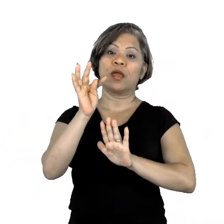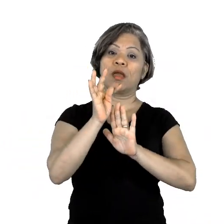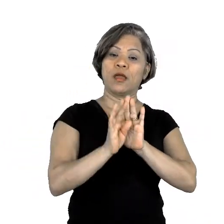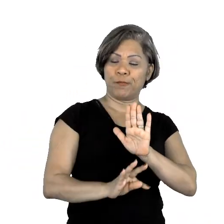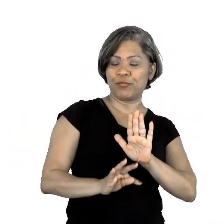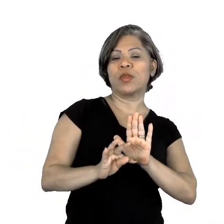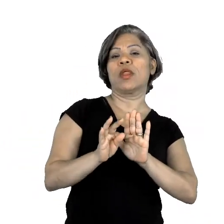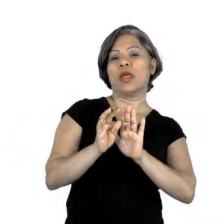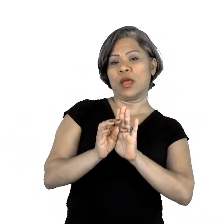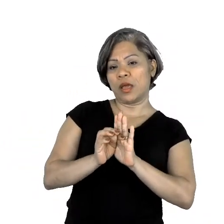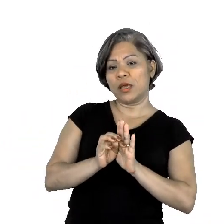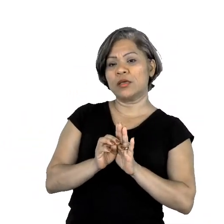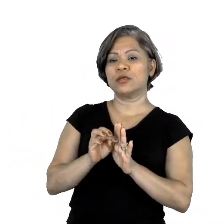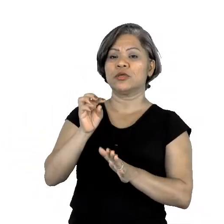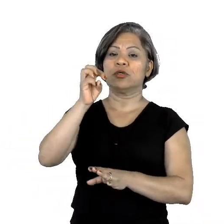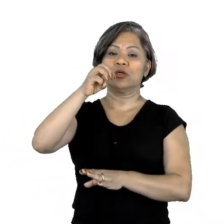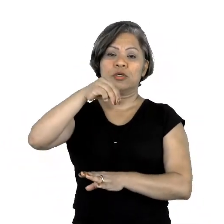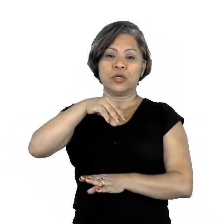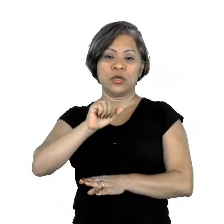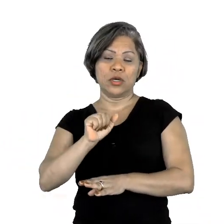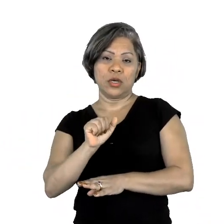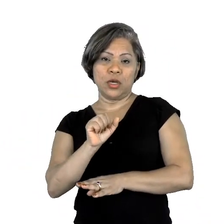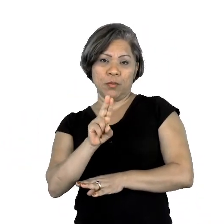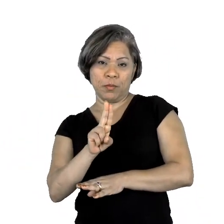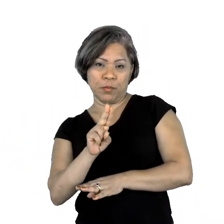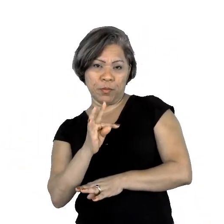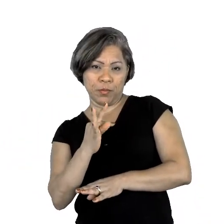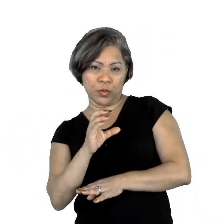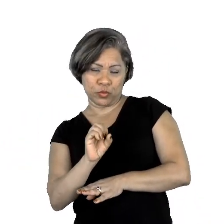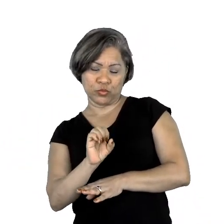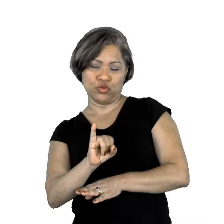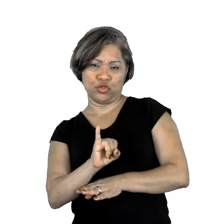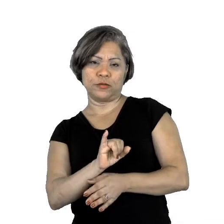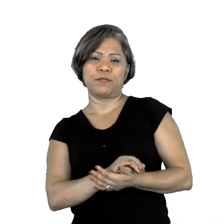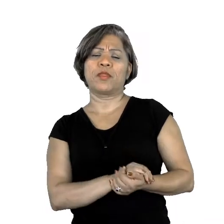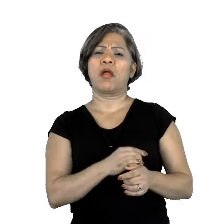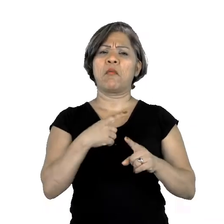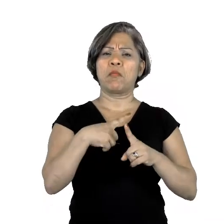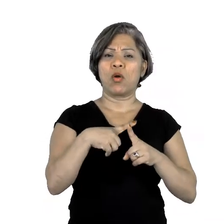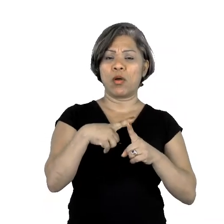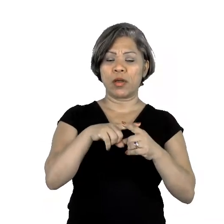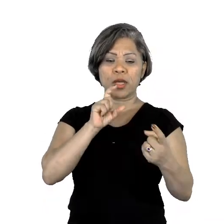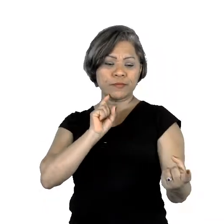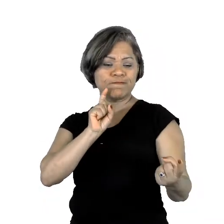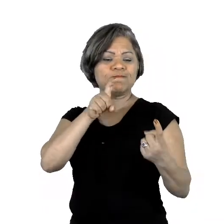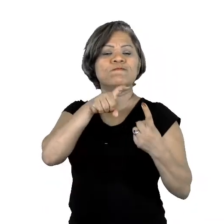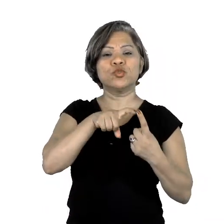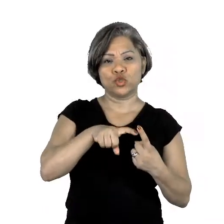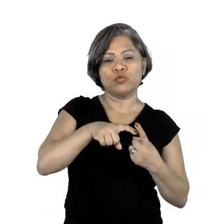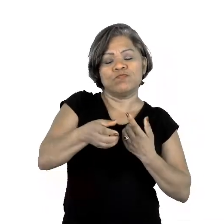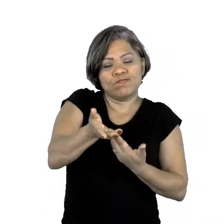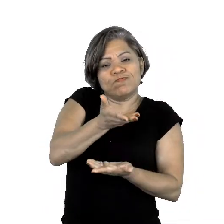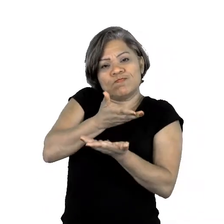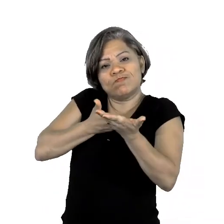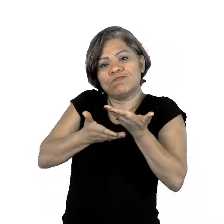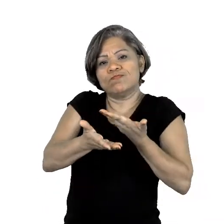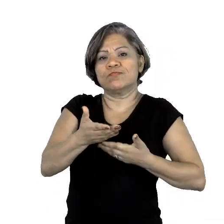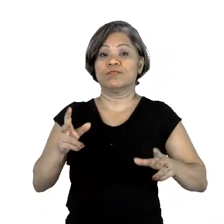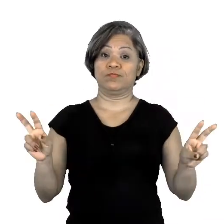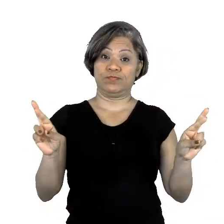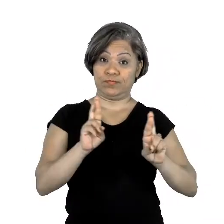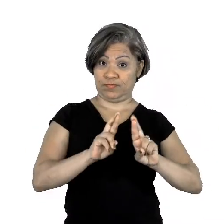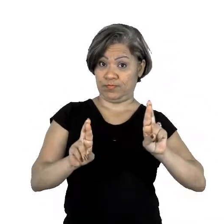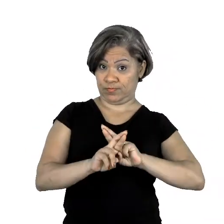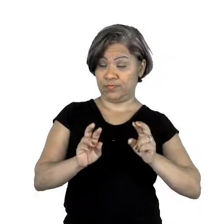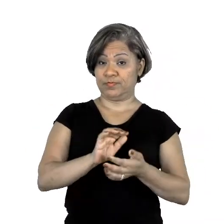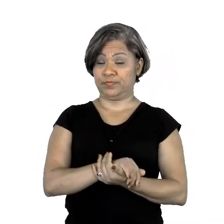pois se utiliza desses dois tipos de linguagem para atingir o seu objetivo de interação. A linguagem.